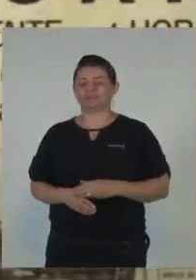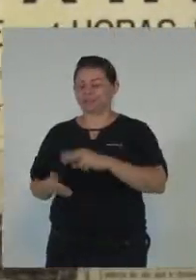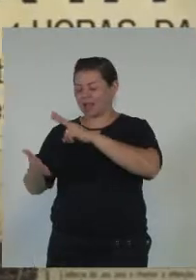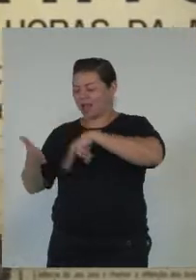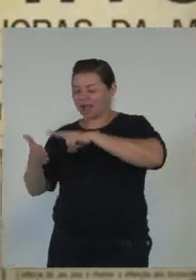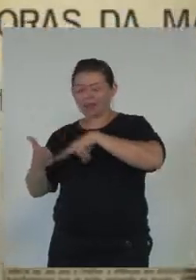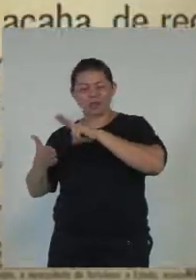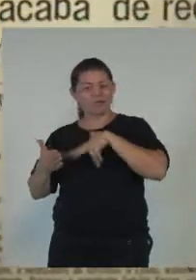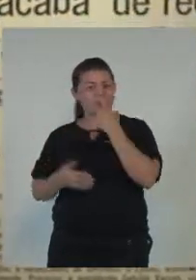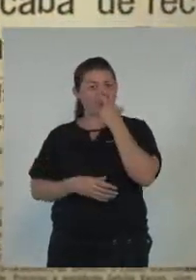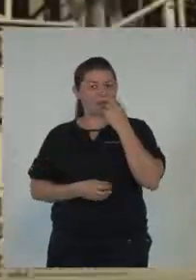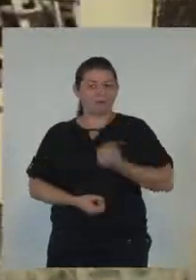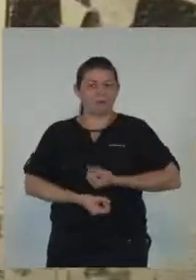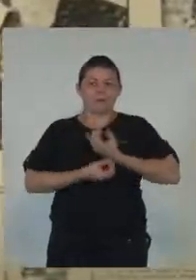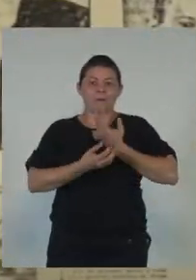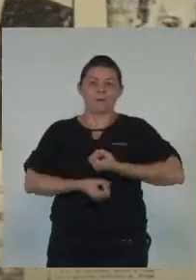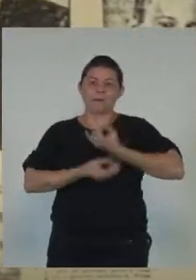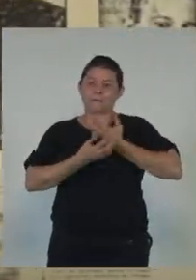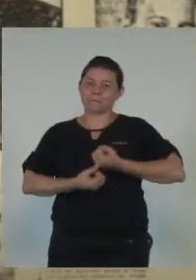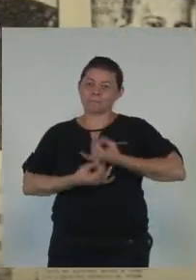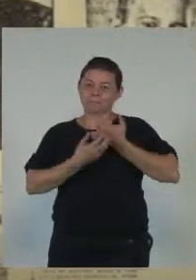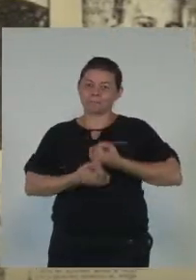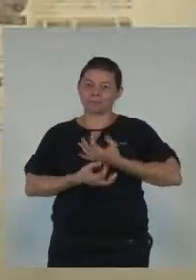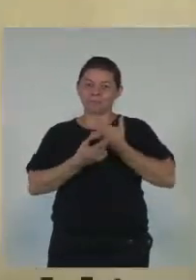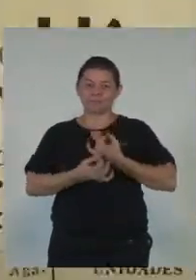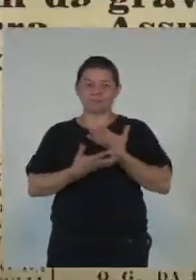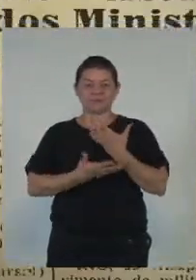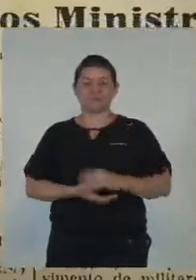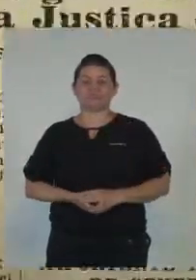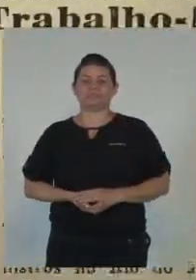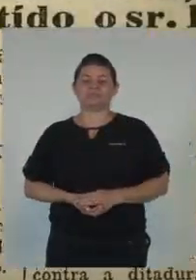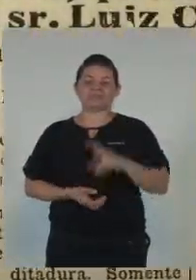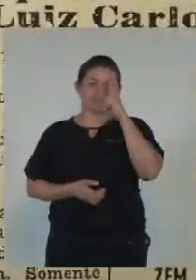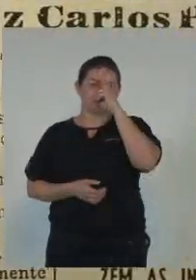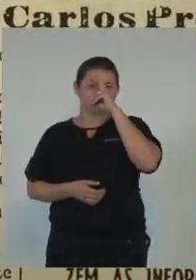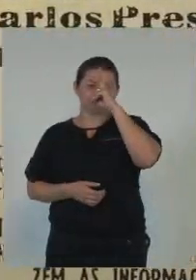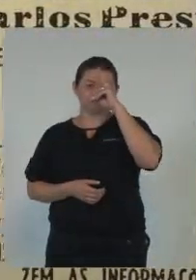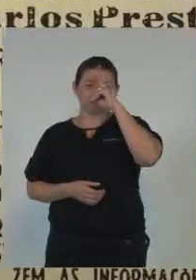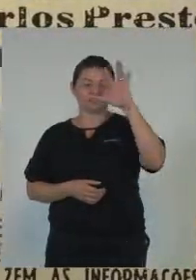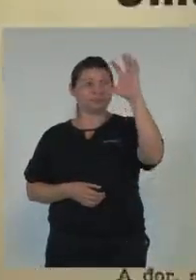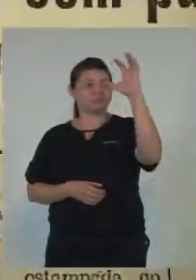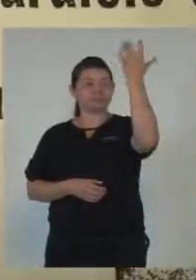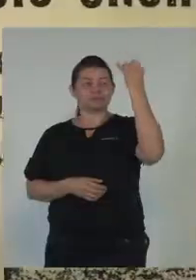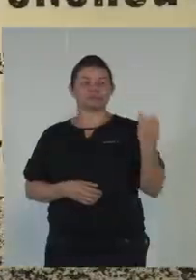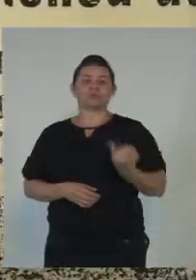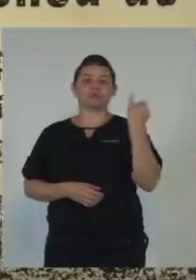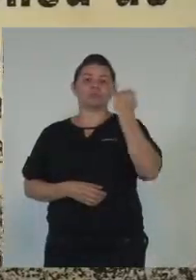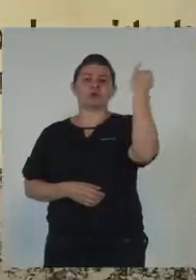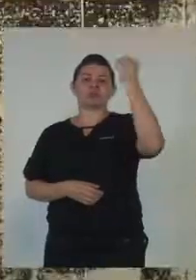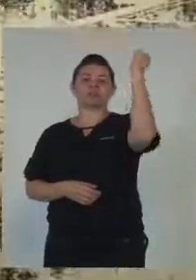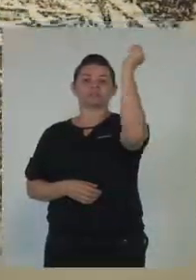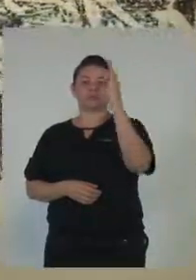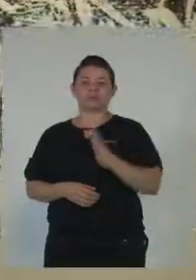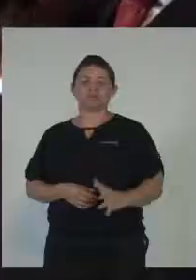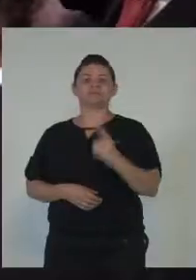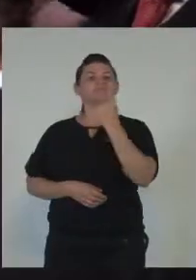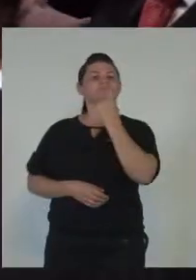poemas. A maneira que se contavam as histórias, as grandes tragédias, as catástrofes.